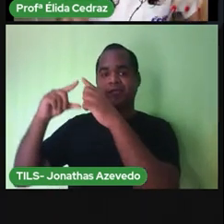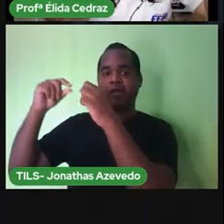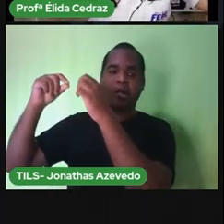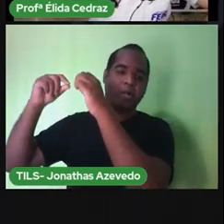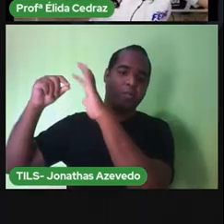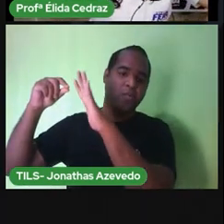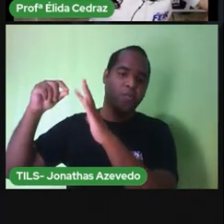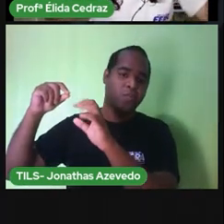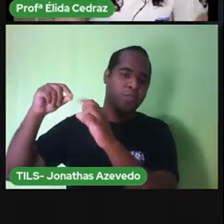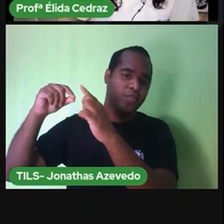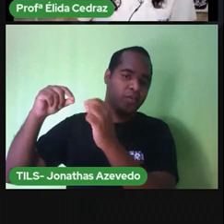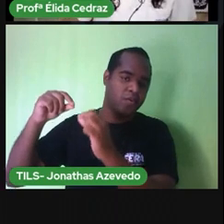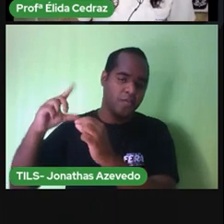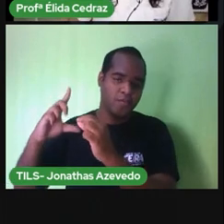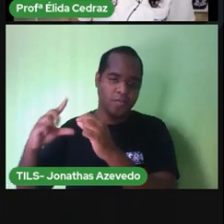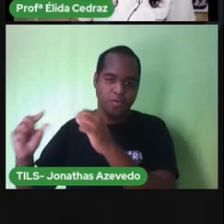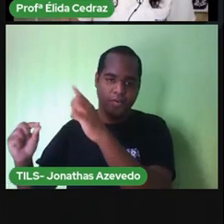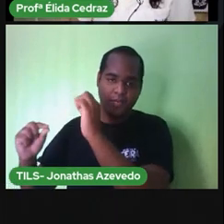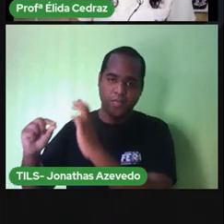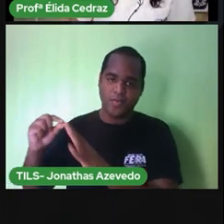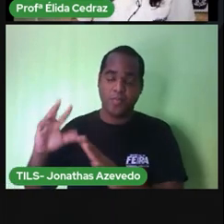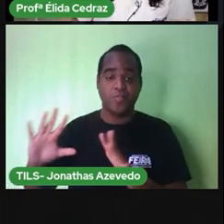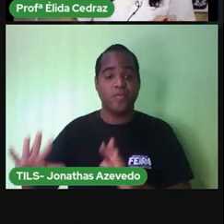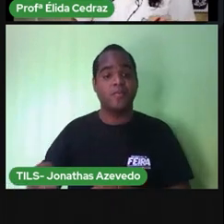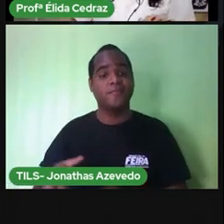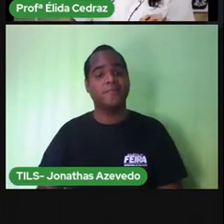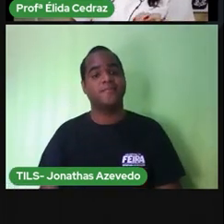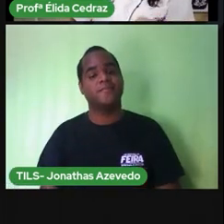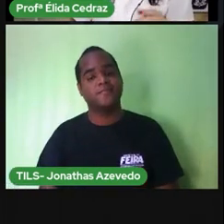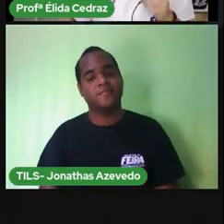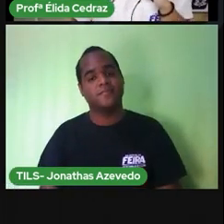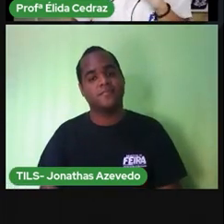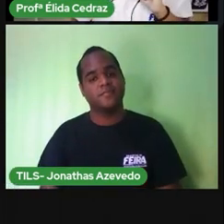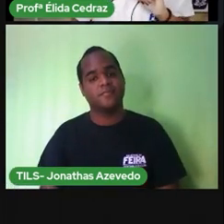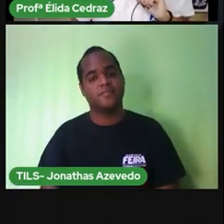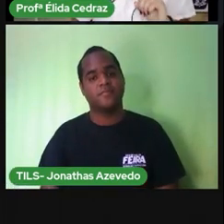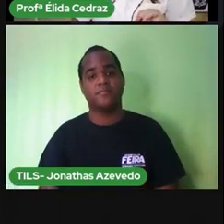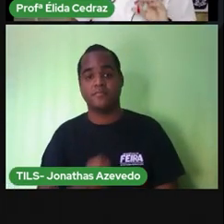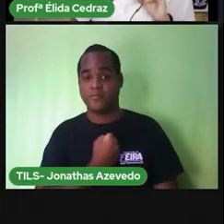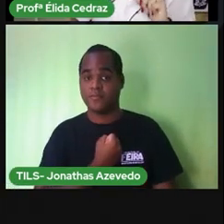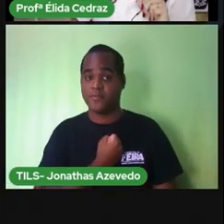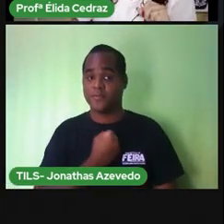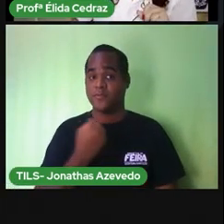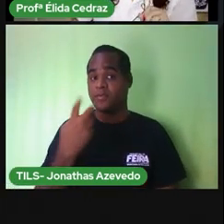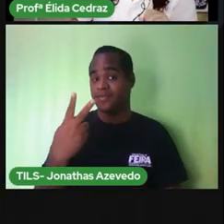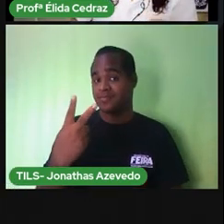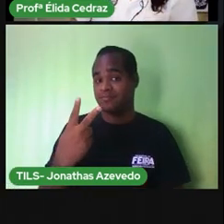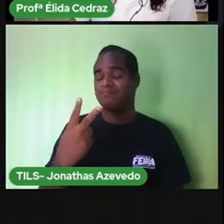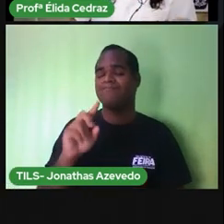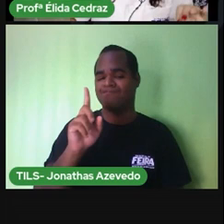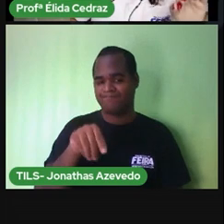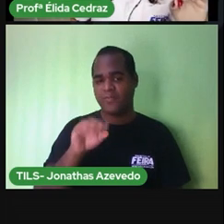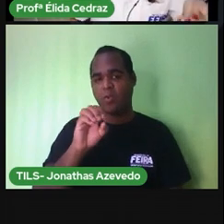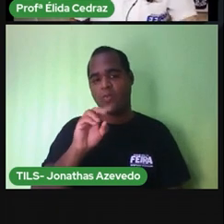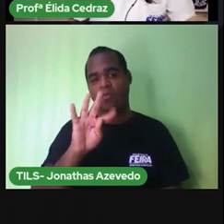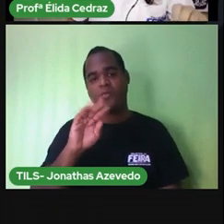caem? Onde existe a queda das folhas? Aqui nós estamos. O outono.